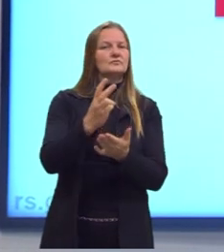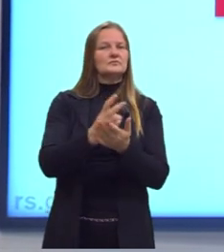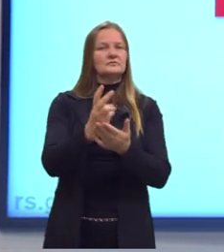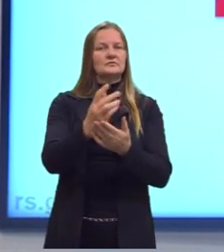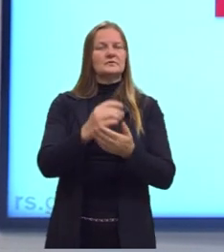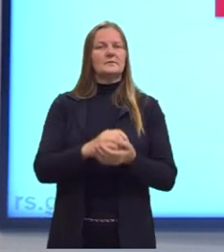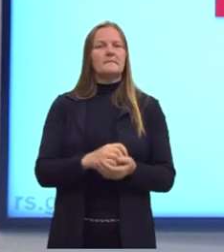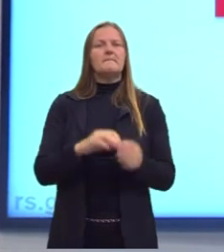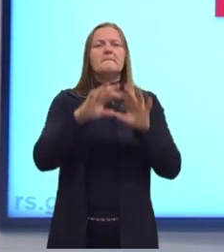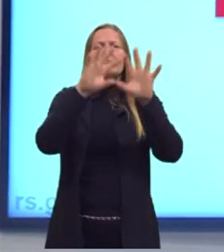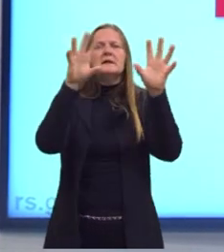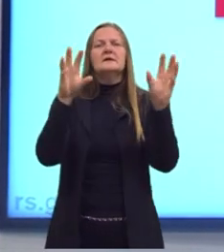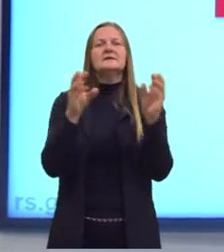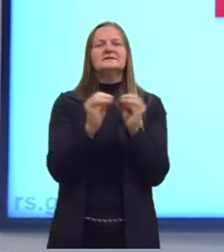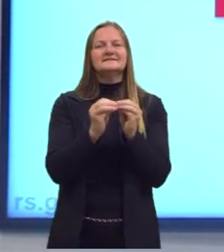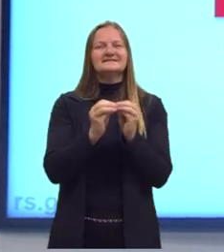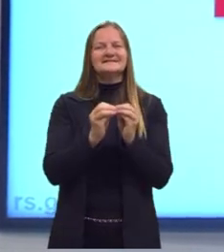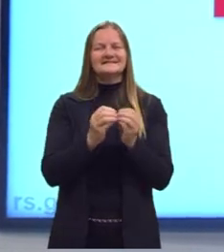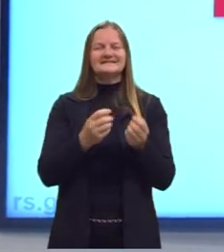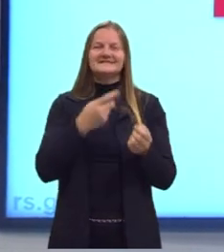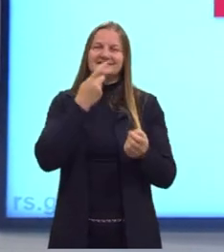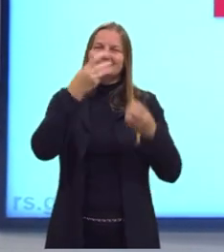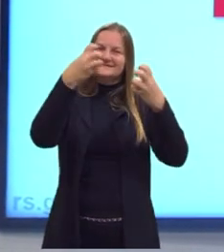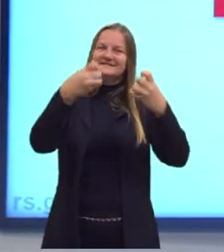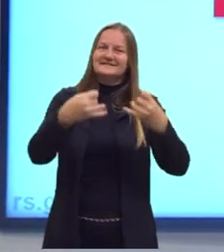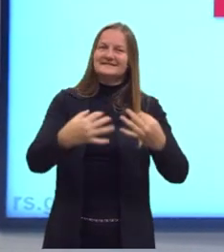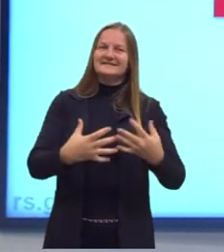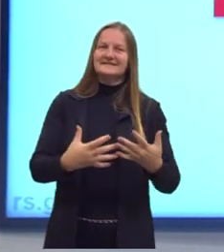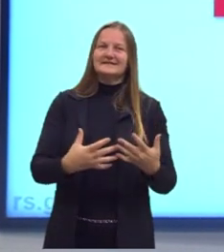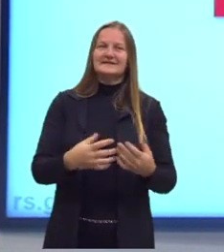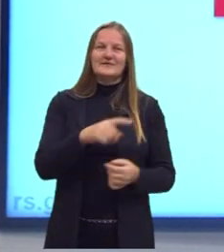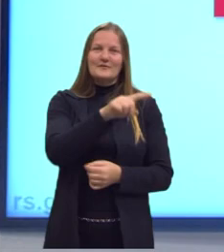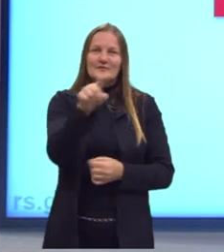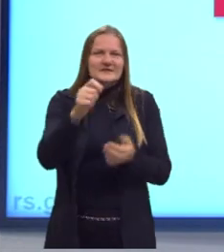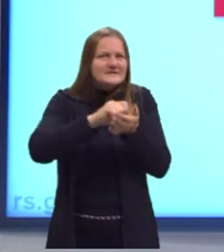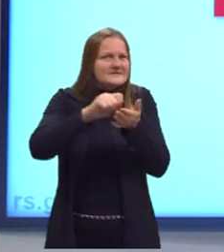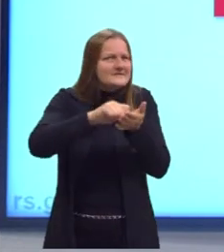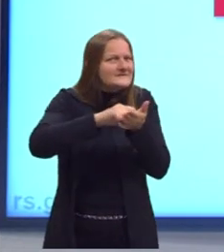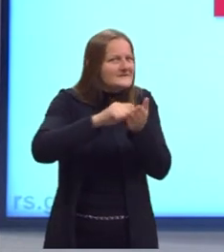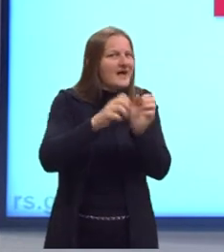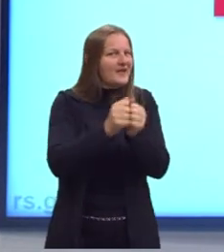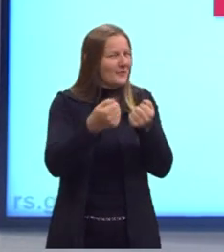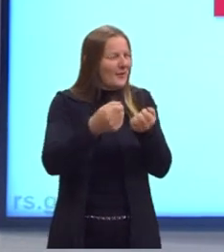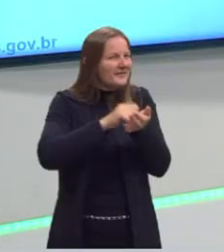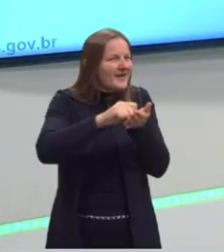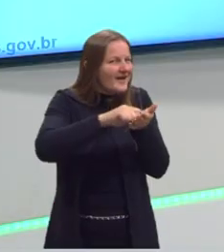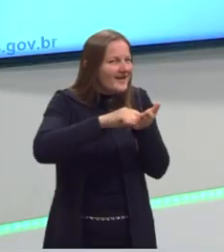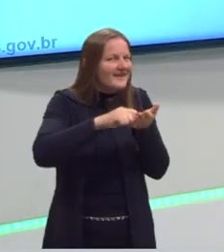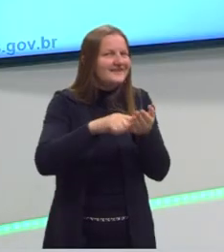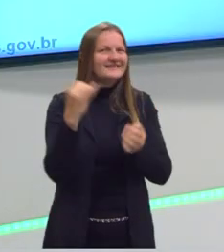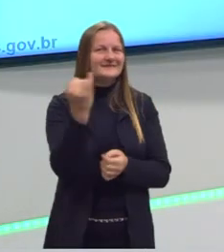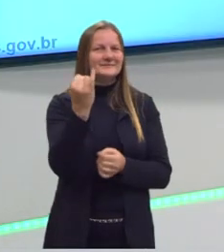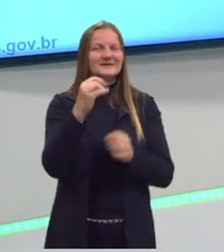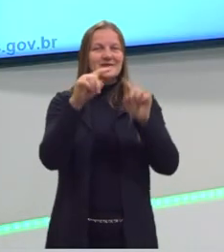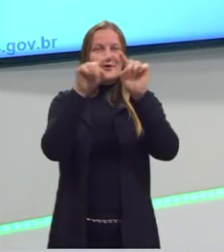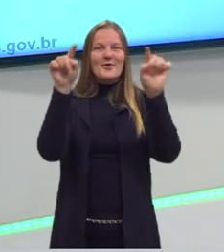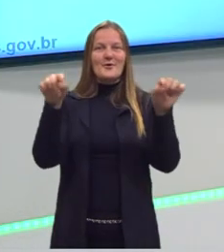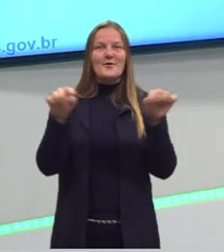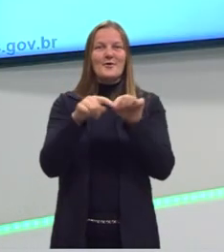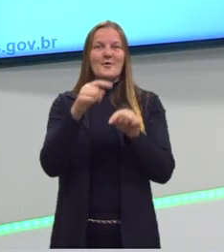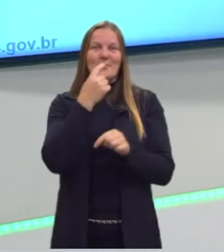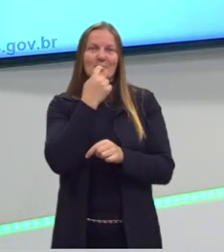um breve resumo disso que eu falei. Vocês, inclusive, devem anotar esse resumo, esse quadro vermelho, porque